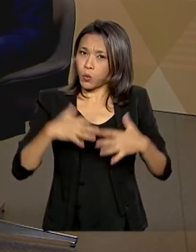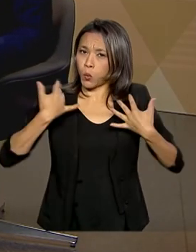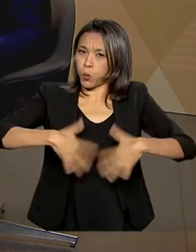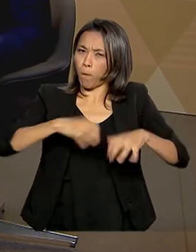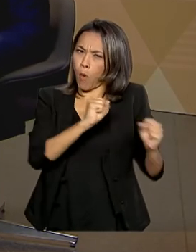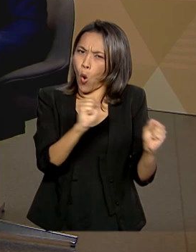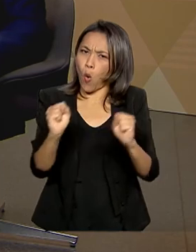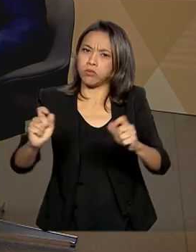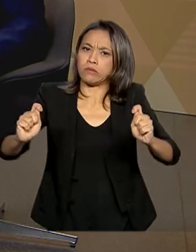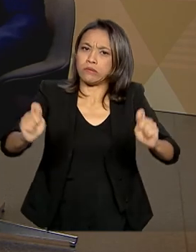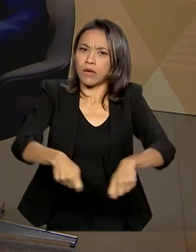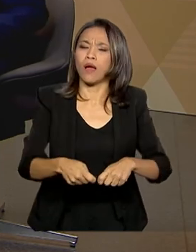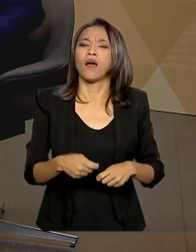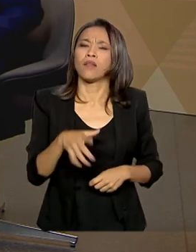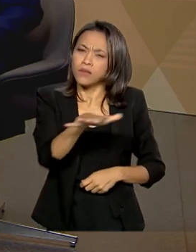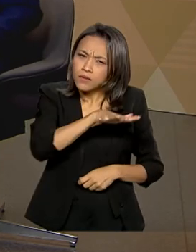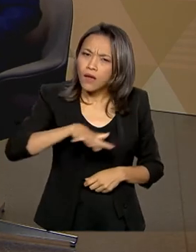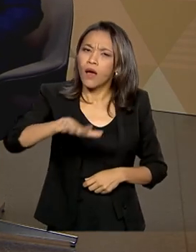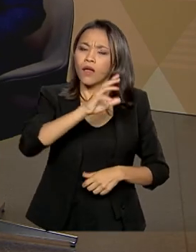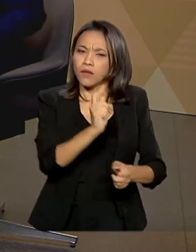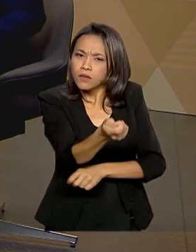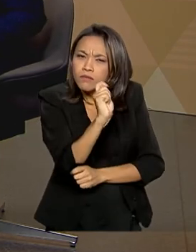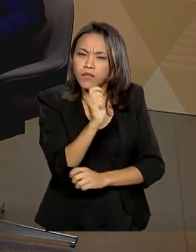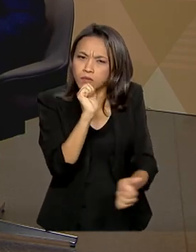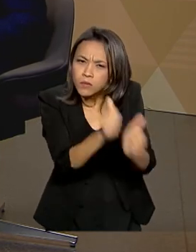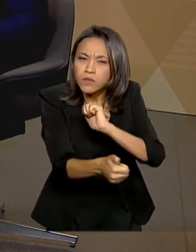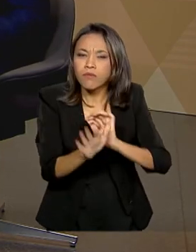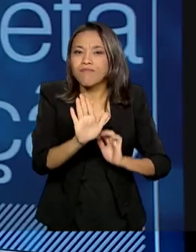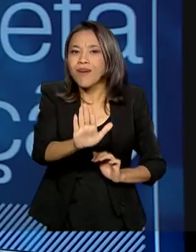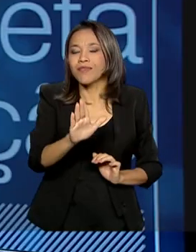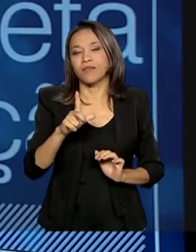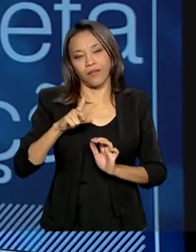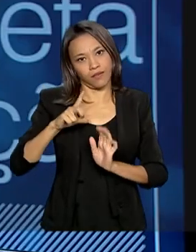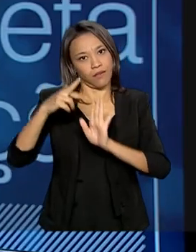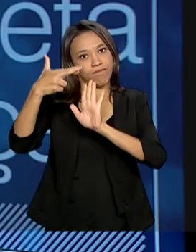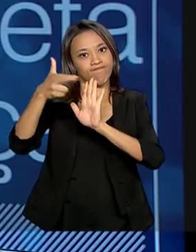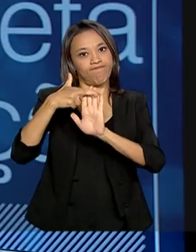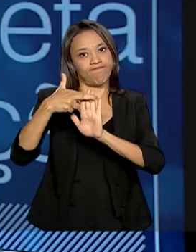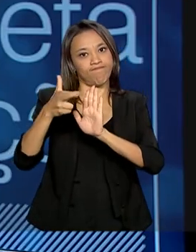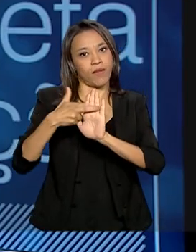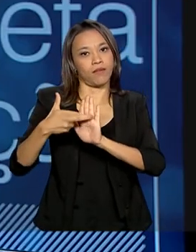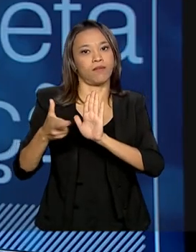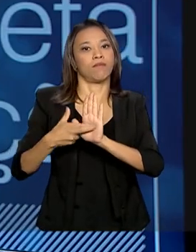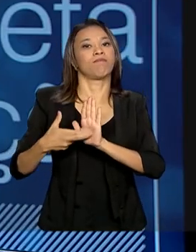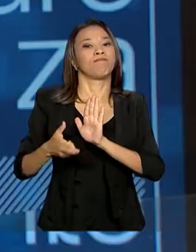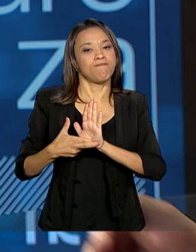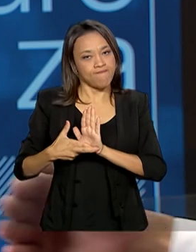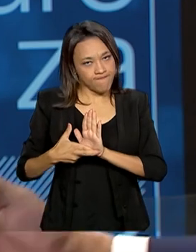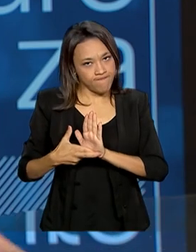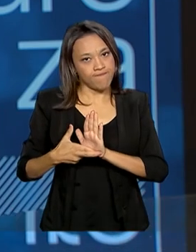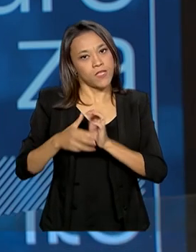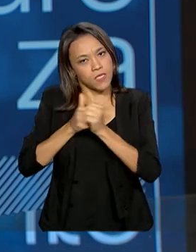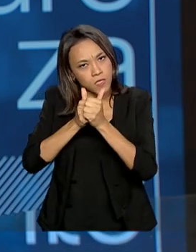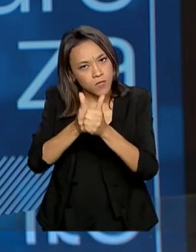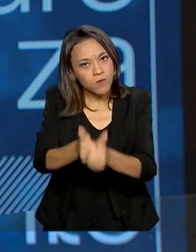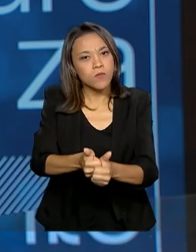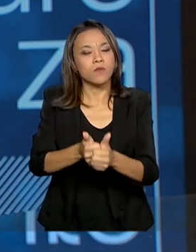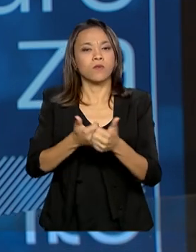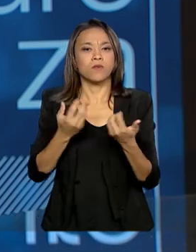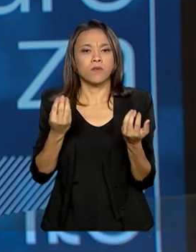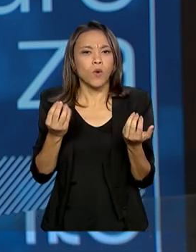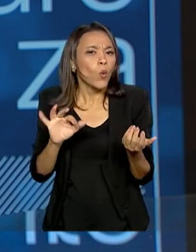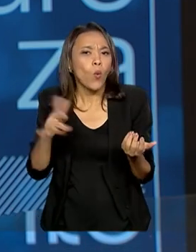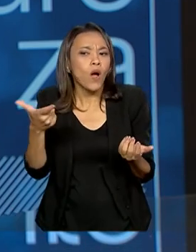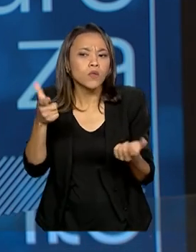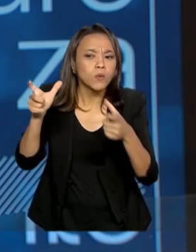essa natureza de pesca esportiva. Mas tudo com regra, tudo com vendo o plano de manejo, quais